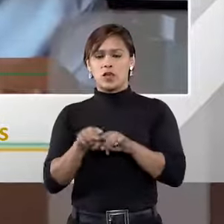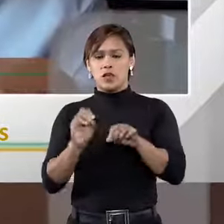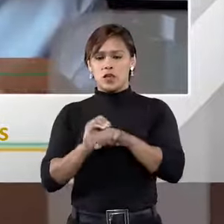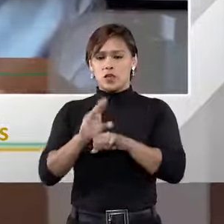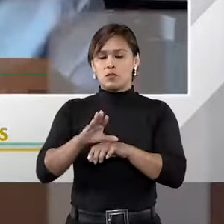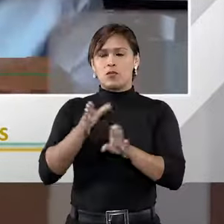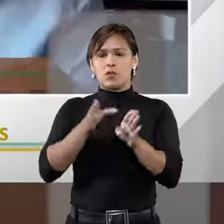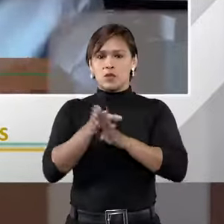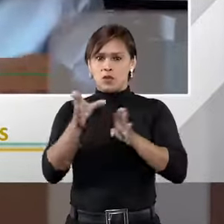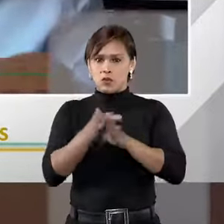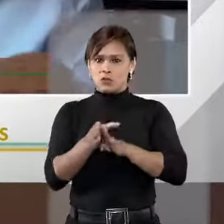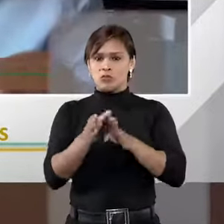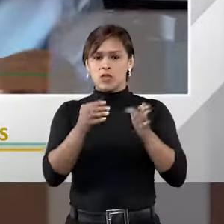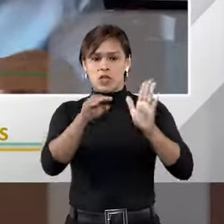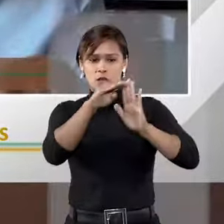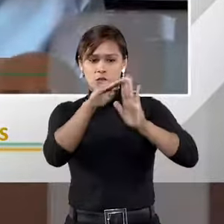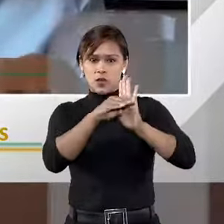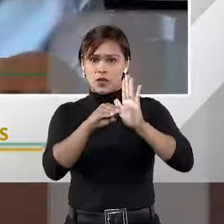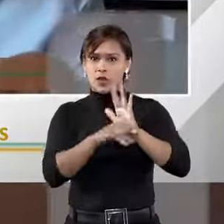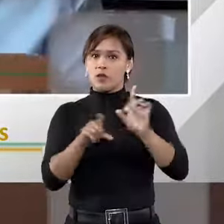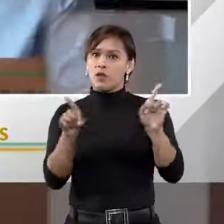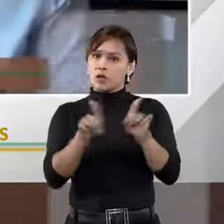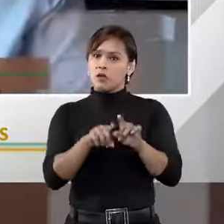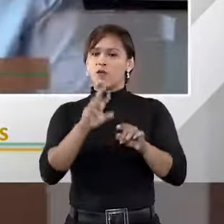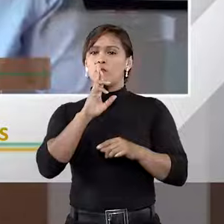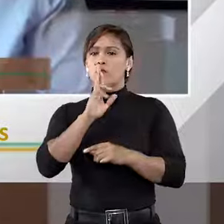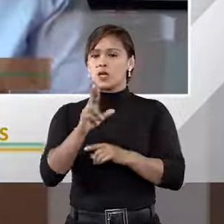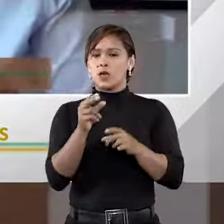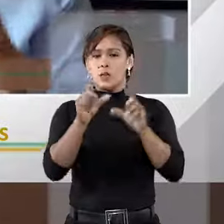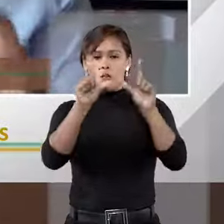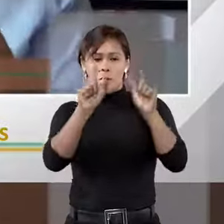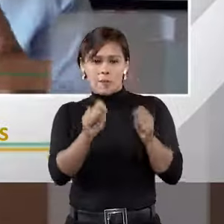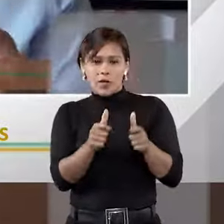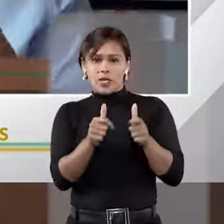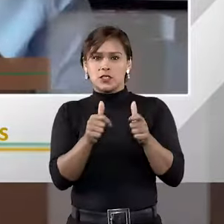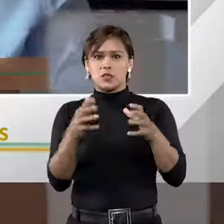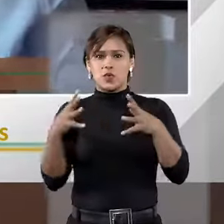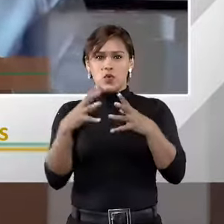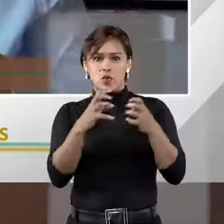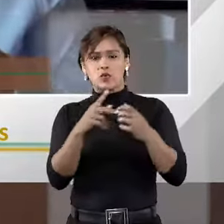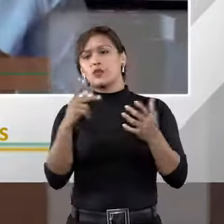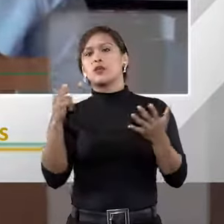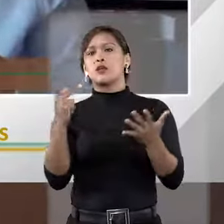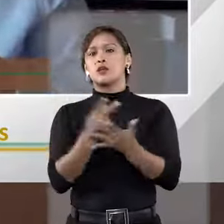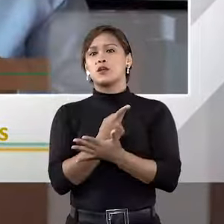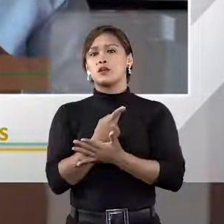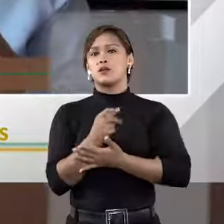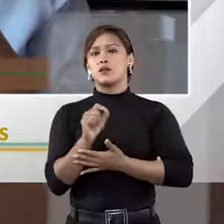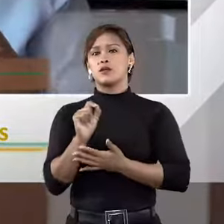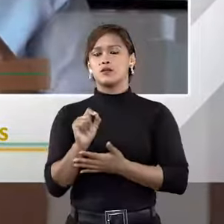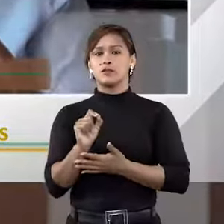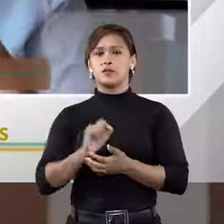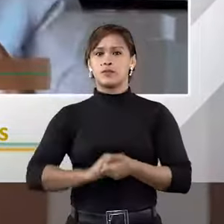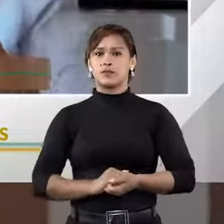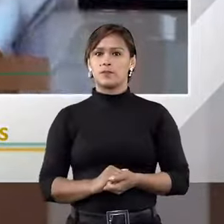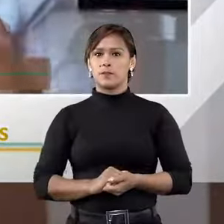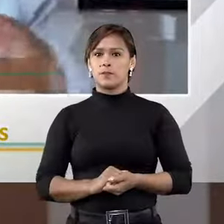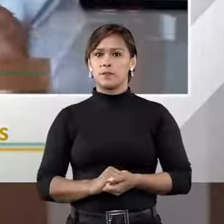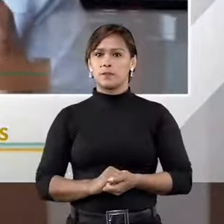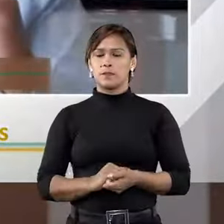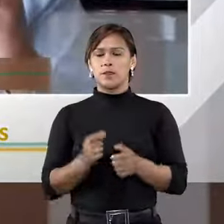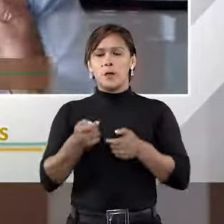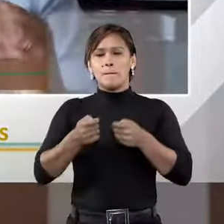emitir recomendações, diretrizes, mas também podem resolver pequenos conflitos, funcionando como um... É um